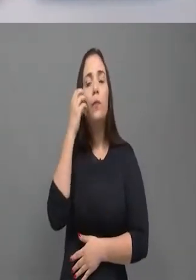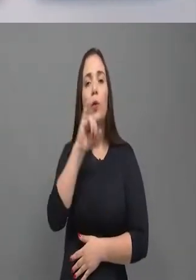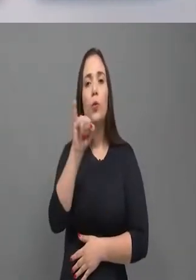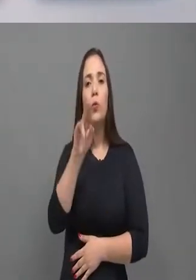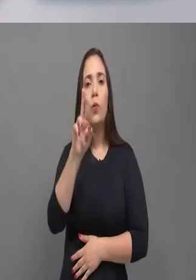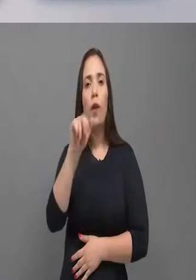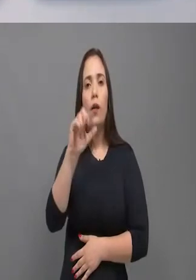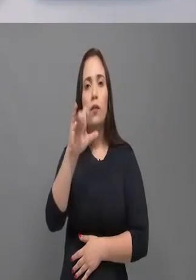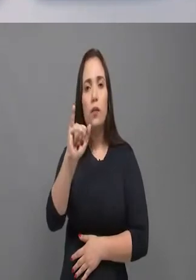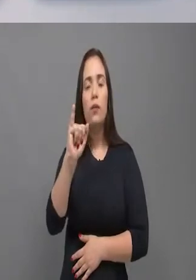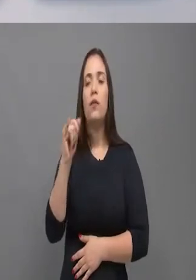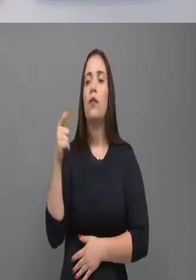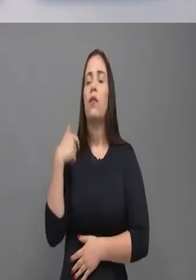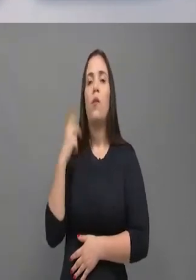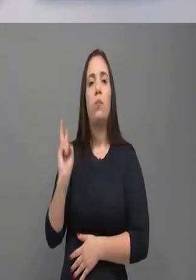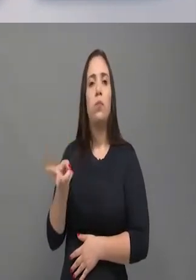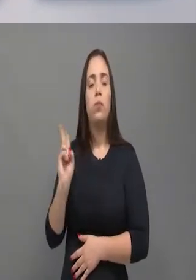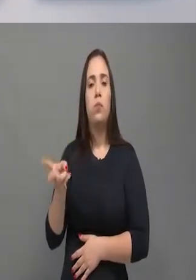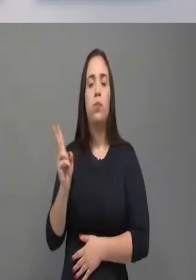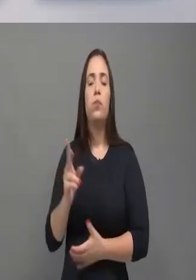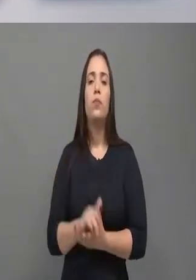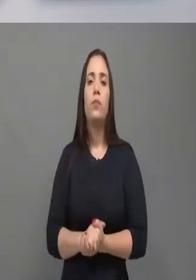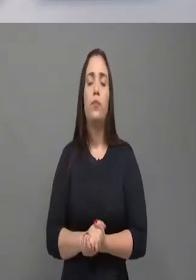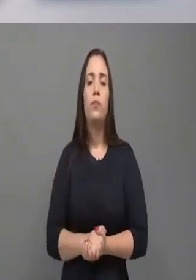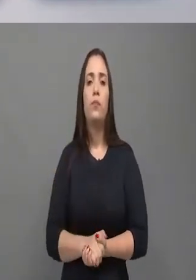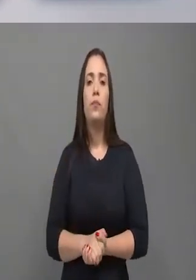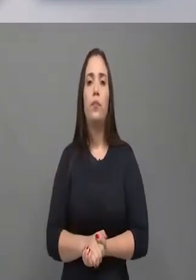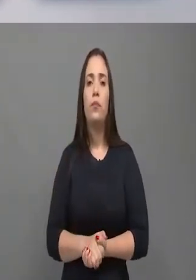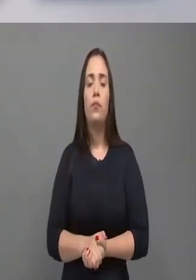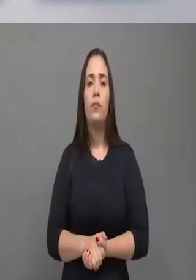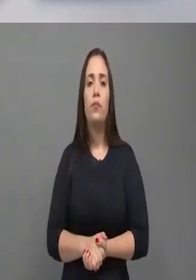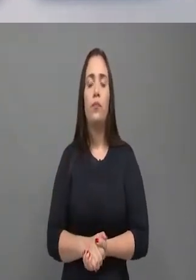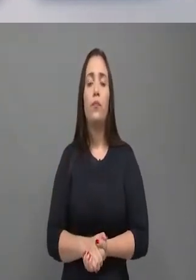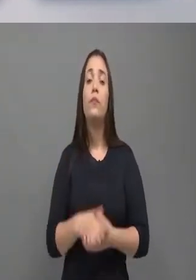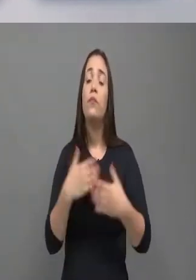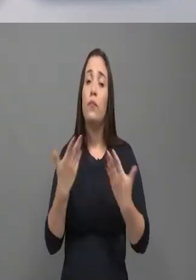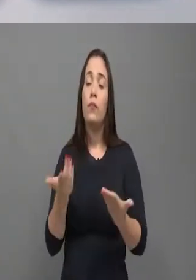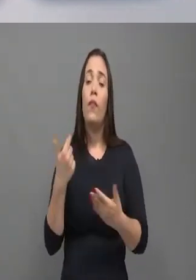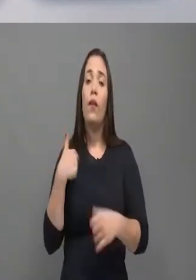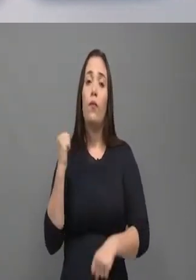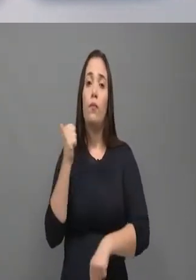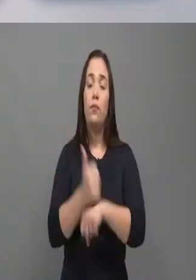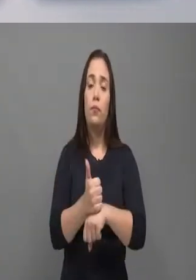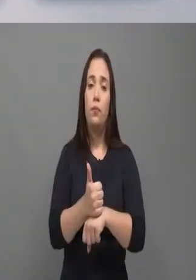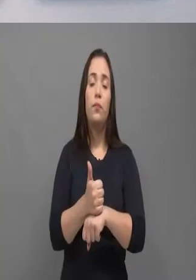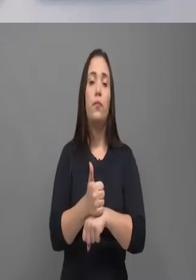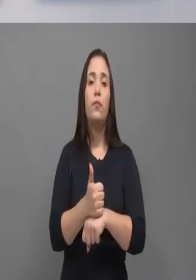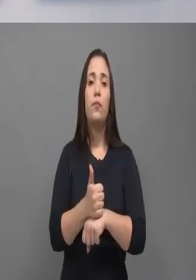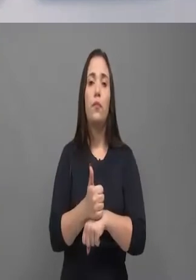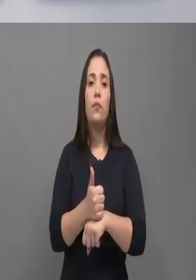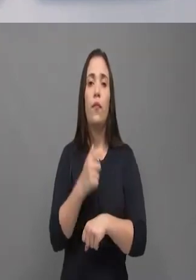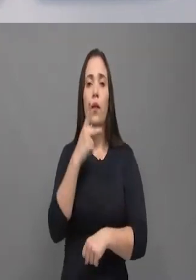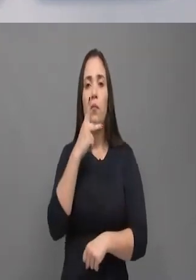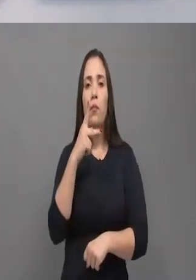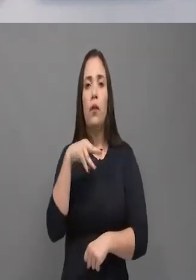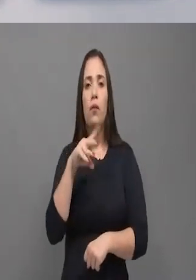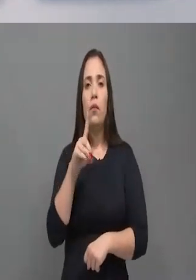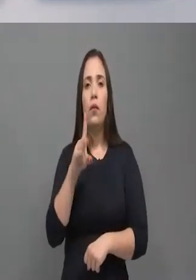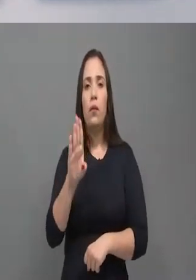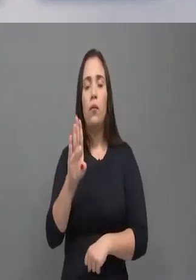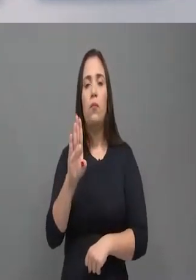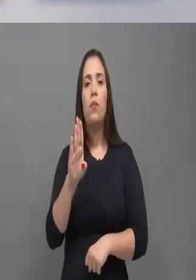aqui passei cinco mandatos consecutivos até chegar à presidência da Câmara e sair para a Assembleia